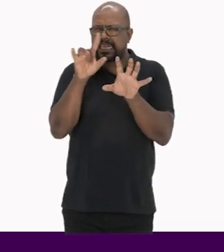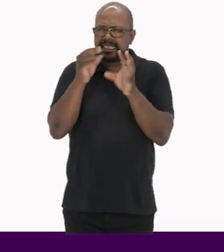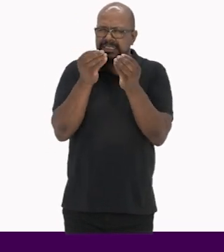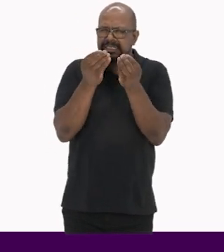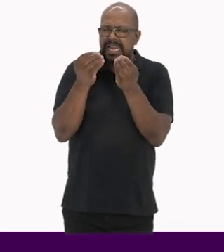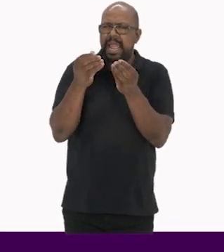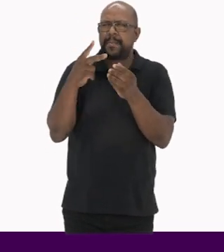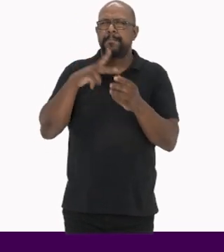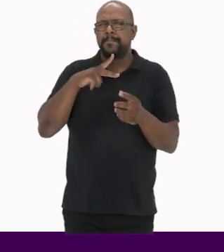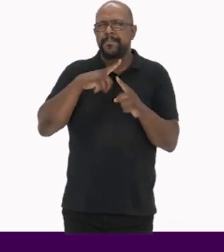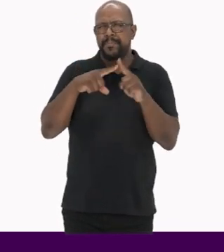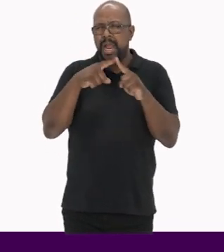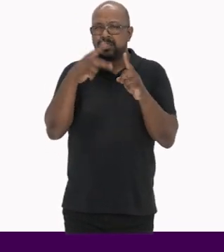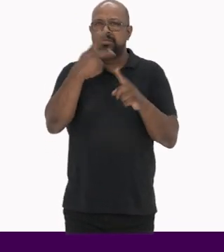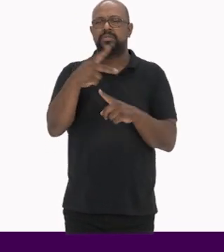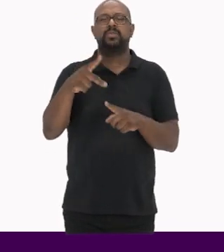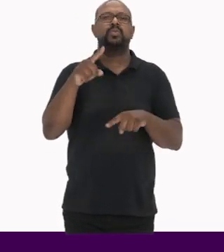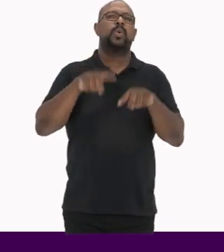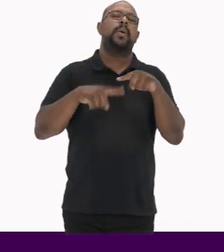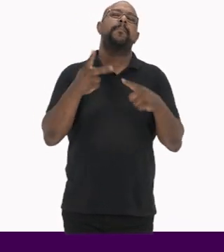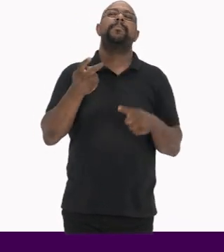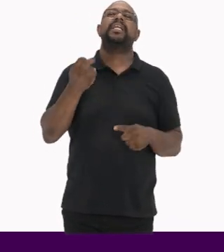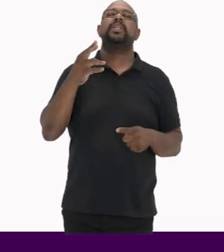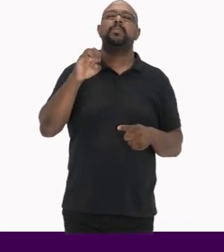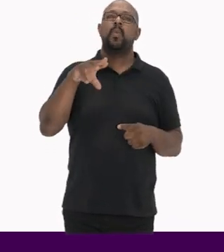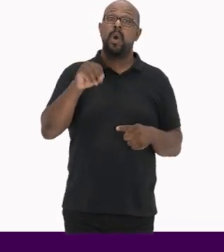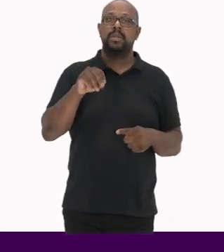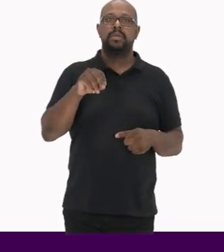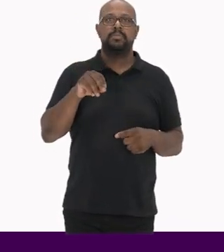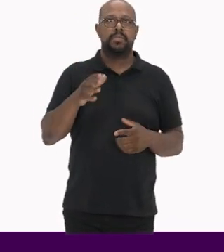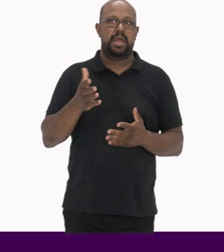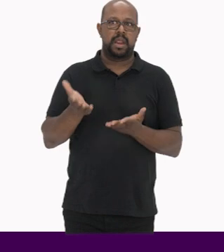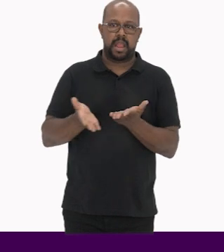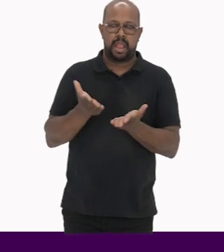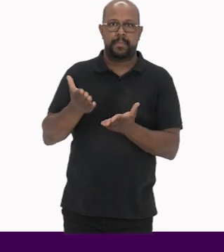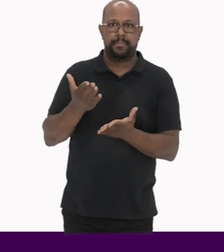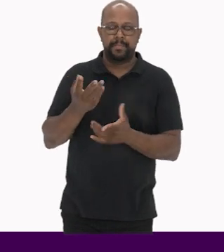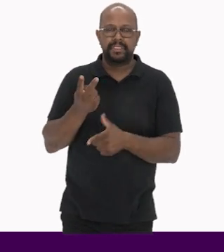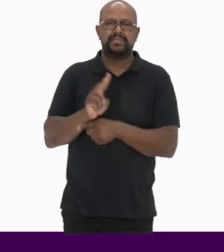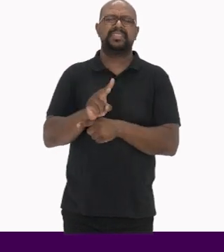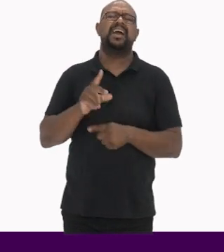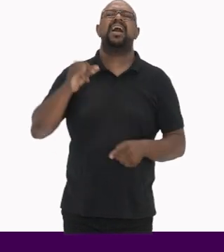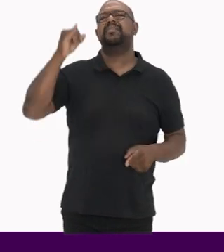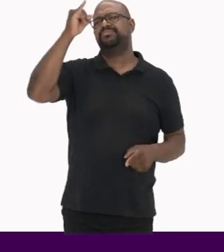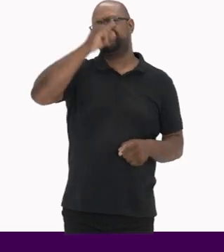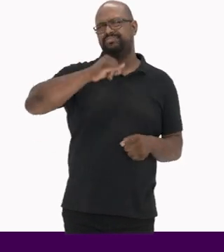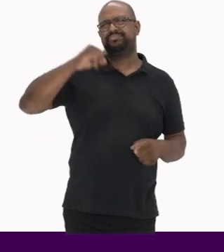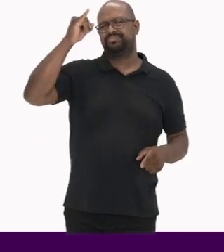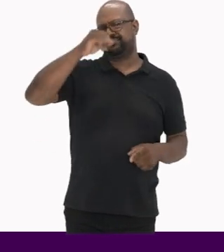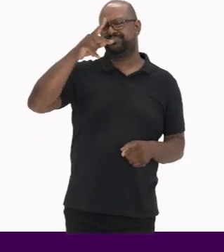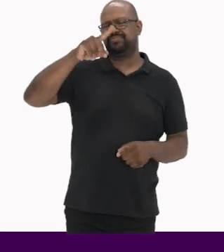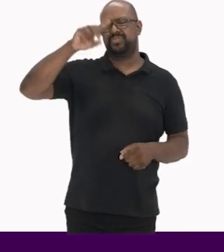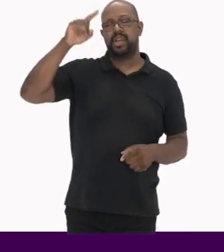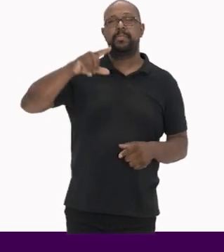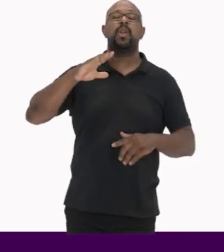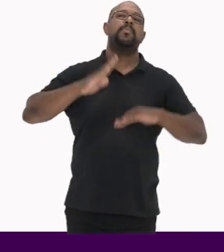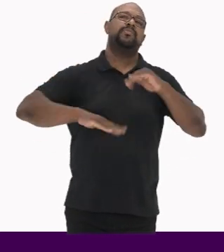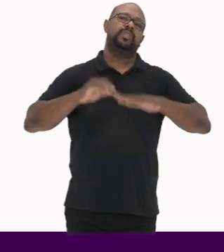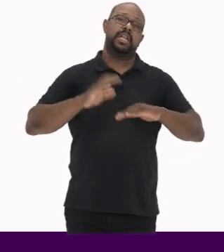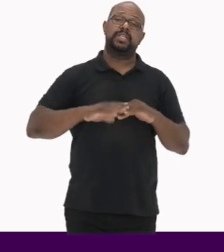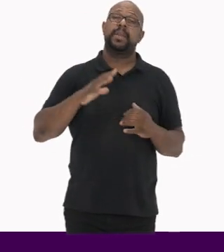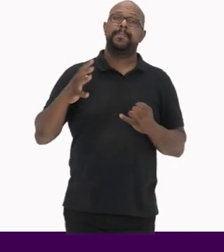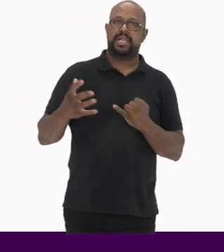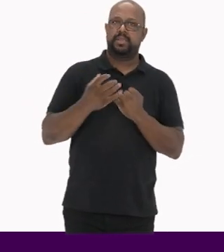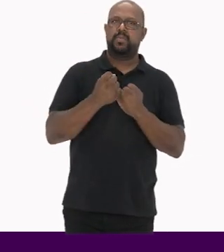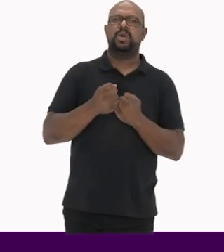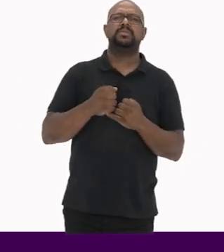particularidades dos patrimônios para fins de preservação É bastante antigo pelos profissionais do patrimônio